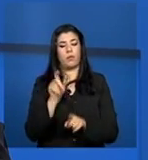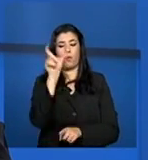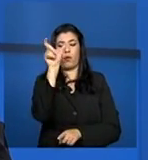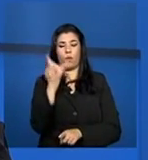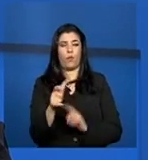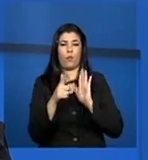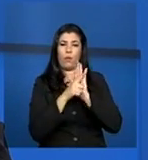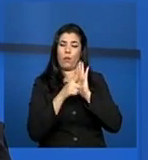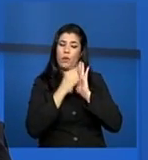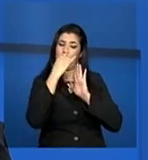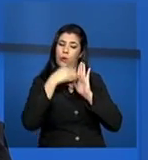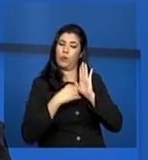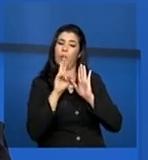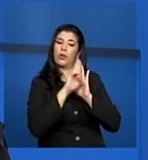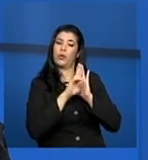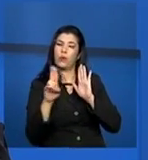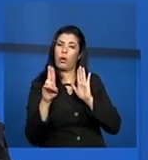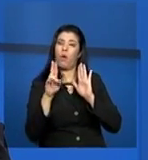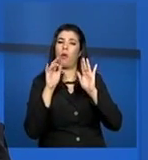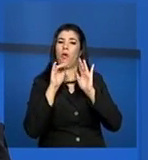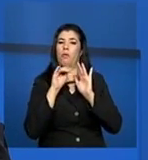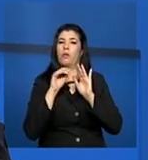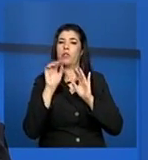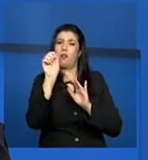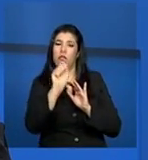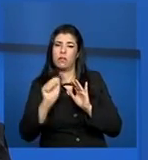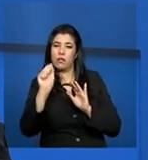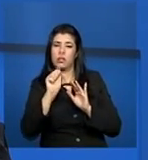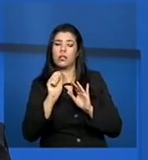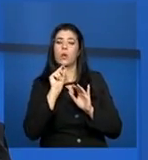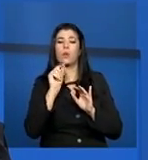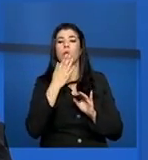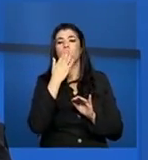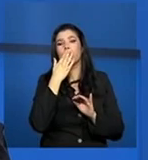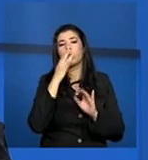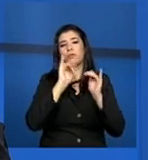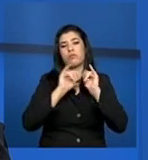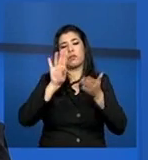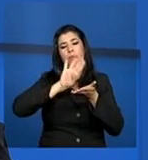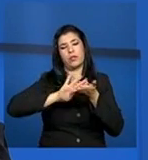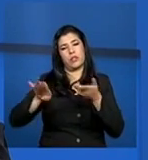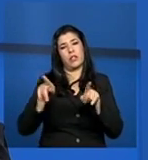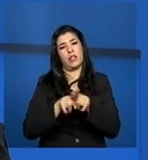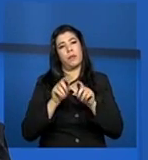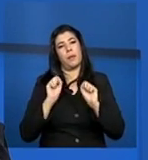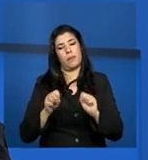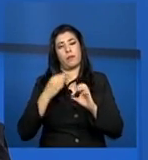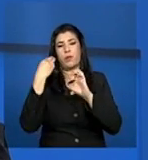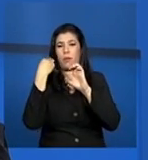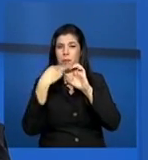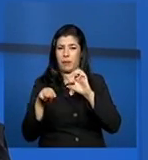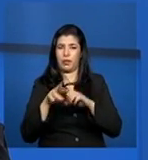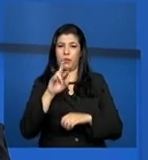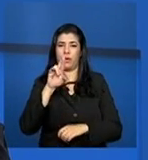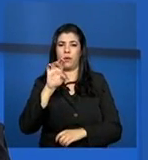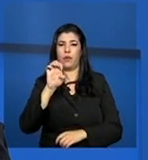ofício, né, os dados da entidade, os dados da oferta que ele deseja excluir. Esse ofício, ele pode ser encaminhado também para o nosso e-mail, que é o